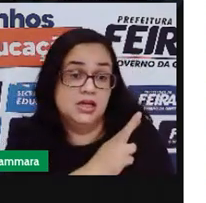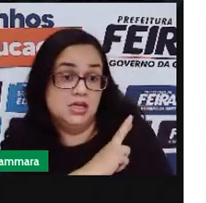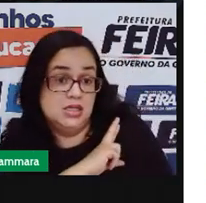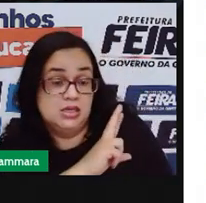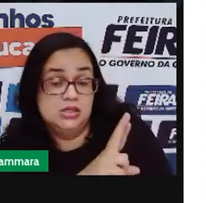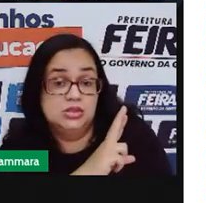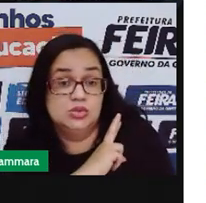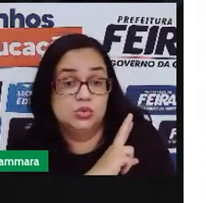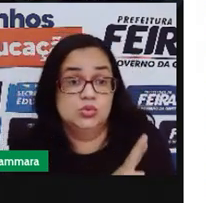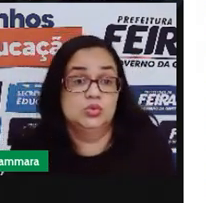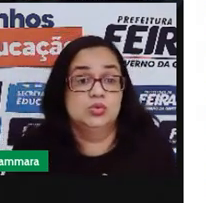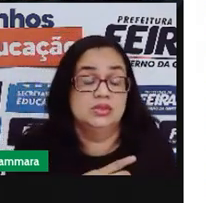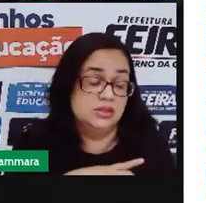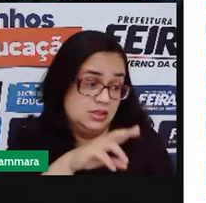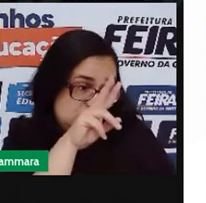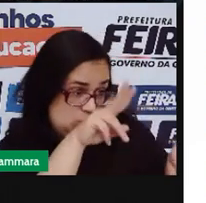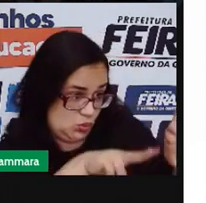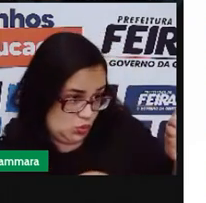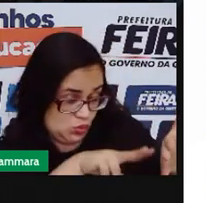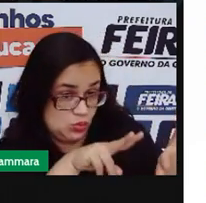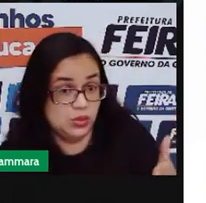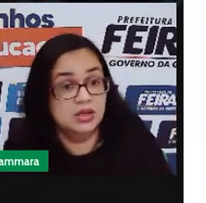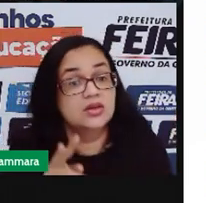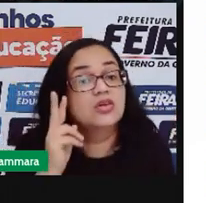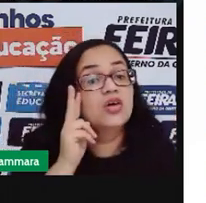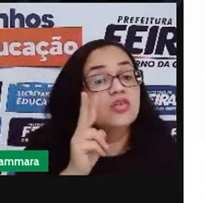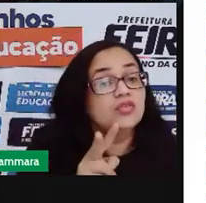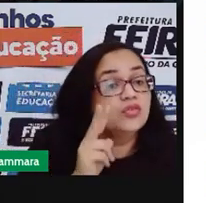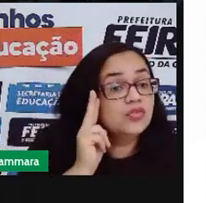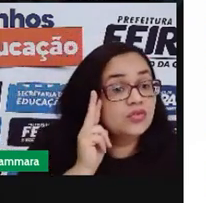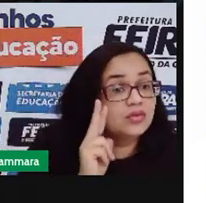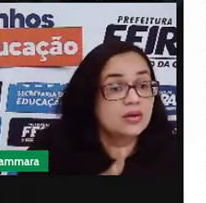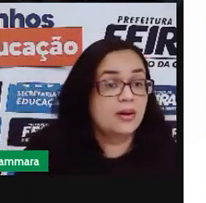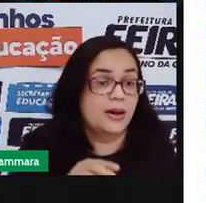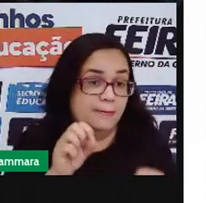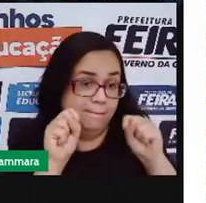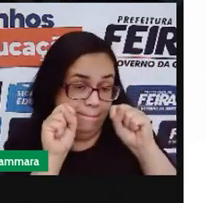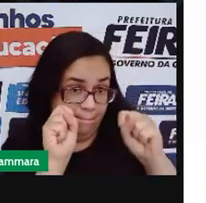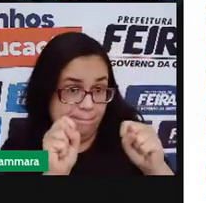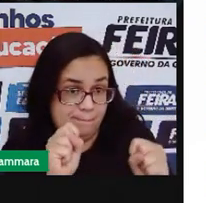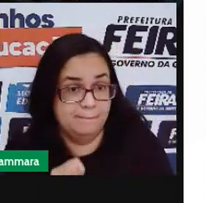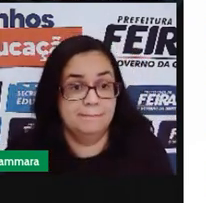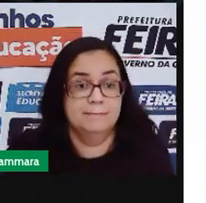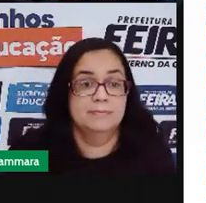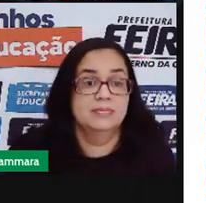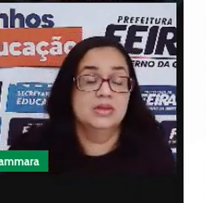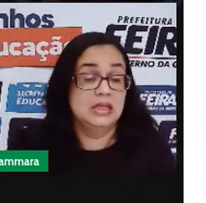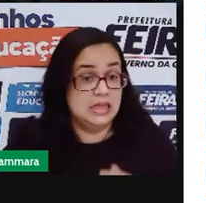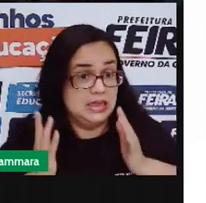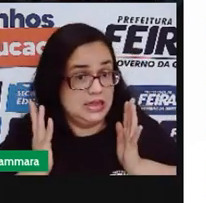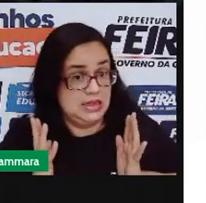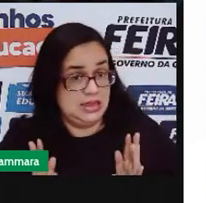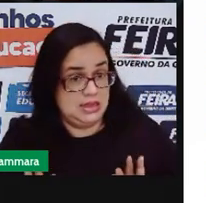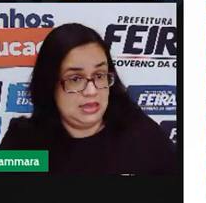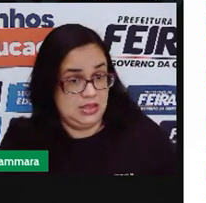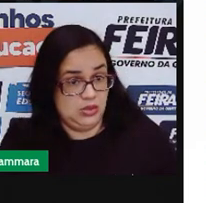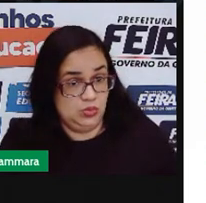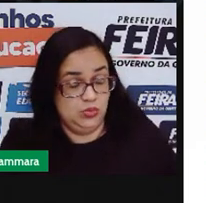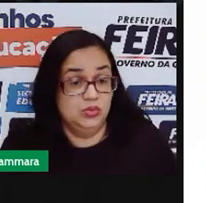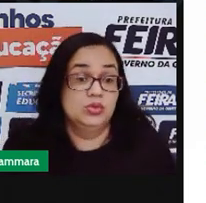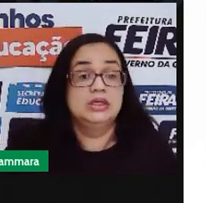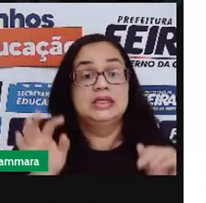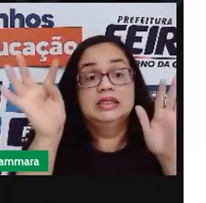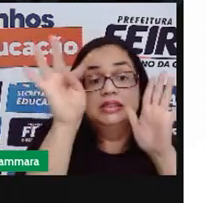que estiver perto de você fazer a leitura e identificar para poder passar limpo e colocar o